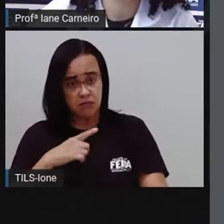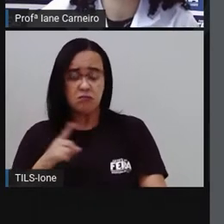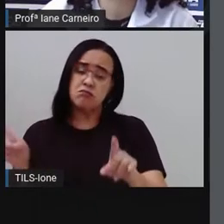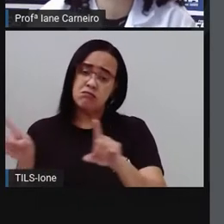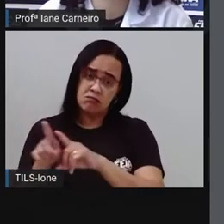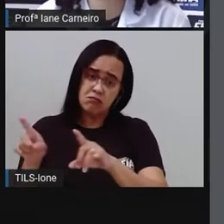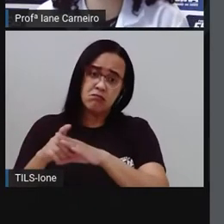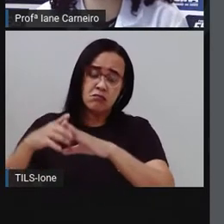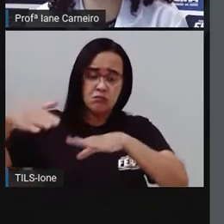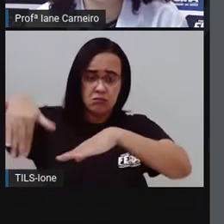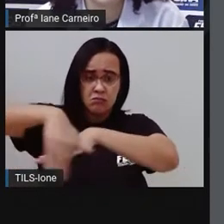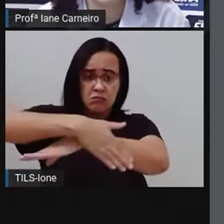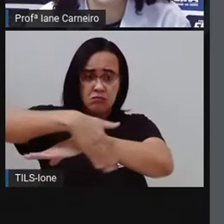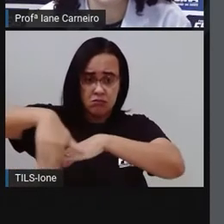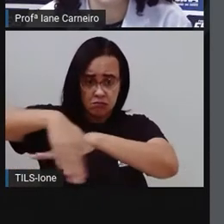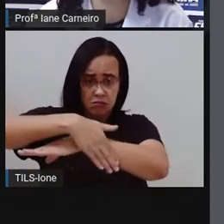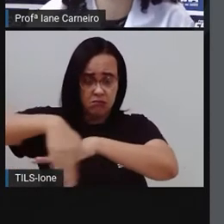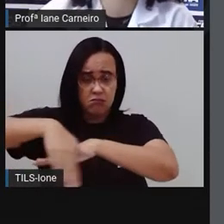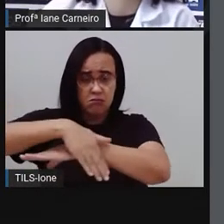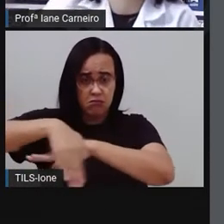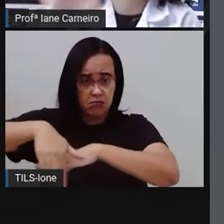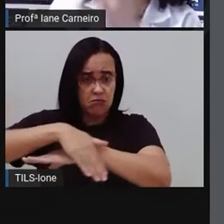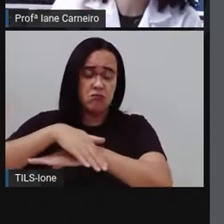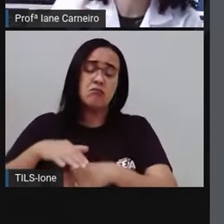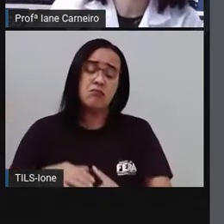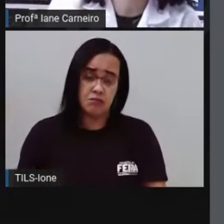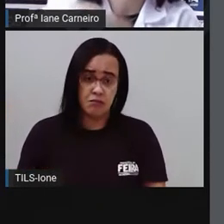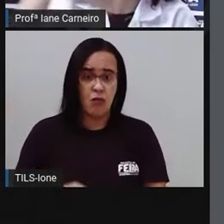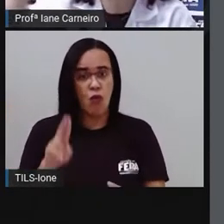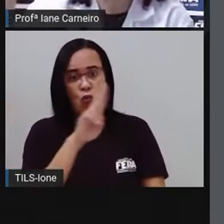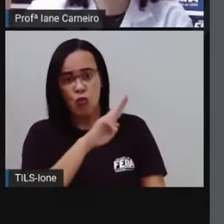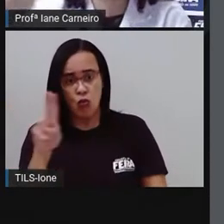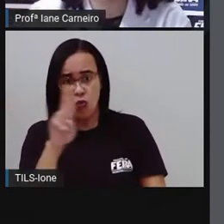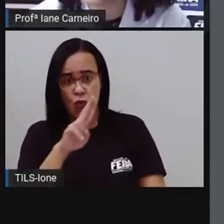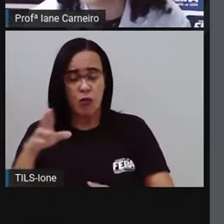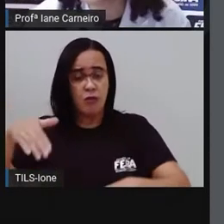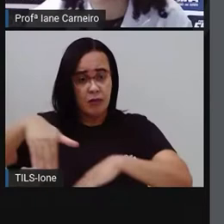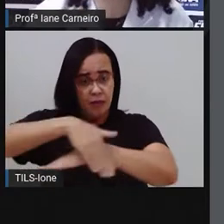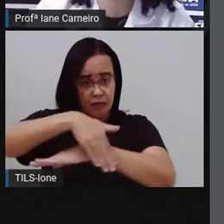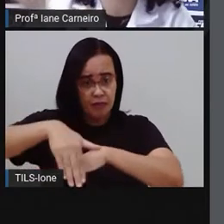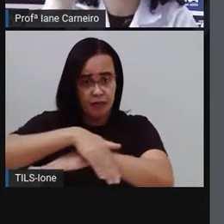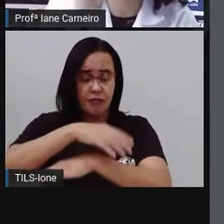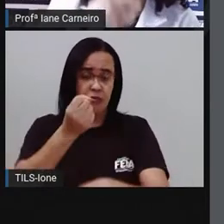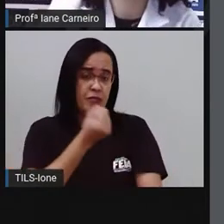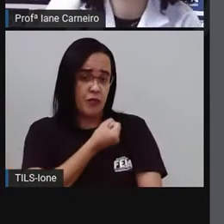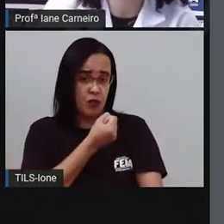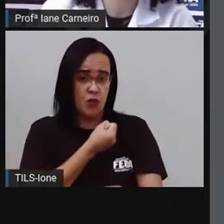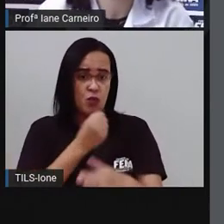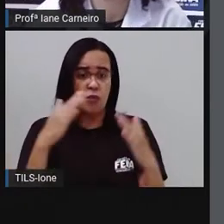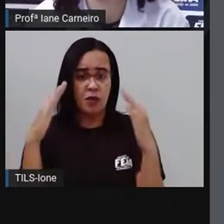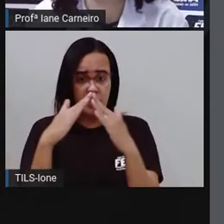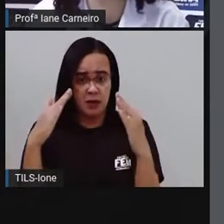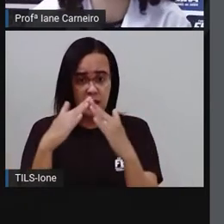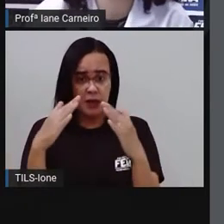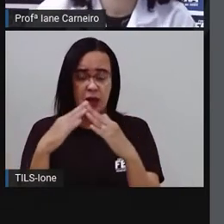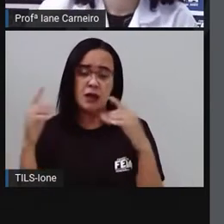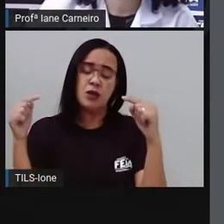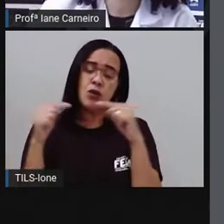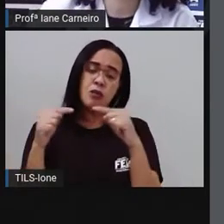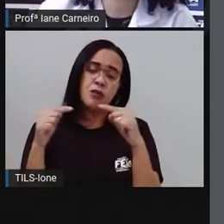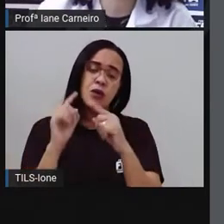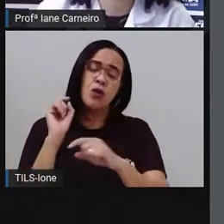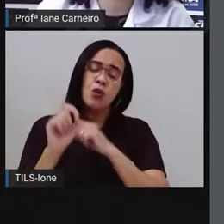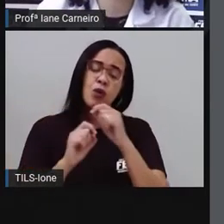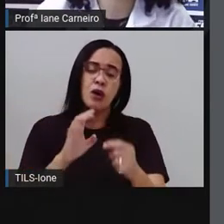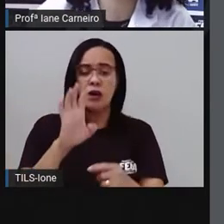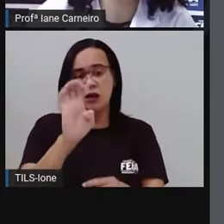se chama endereço. Então, o nome da rua, mais o número da casa, se chama endereço. O